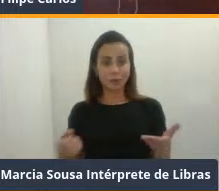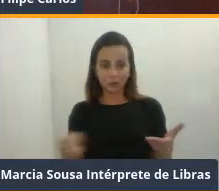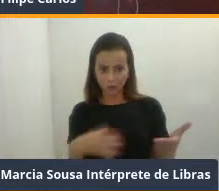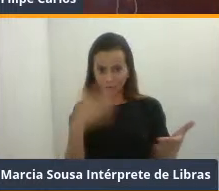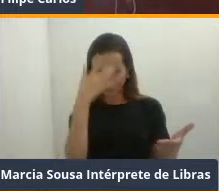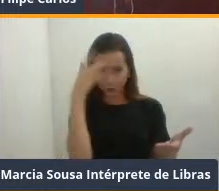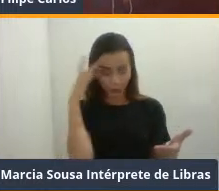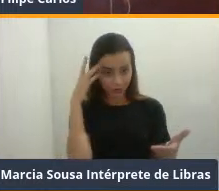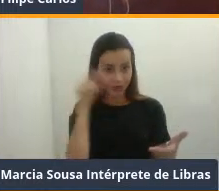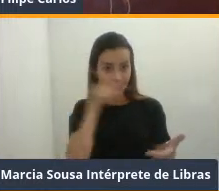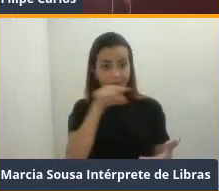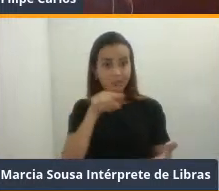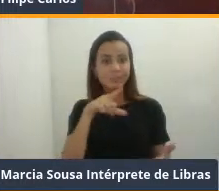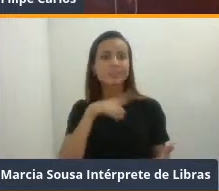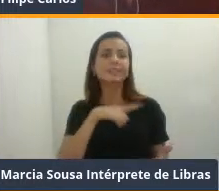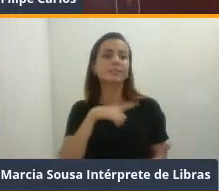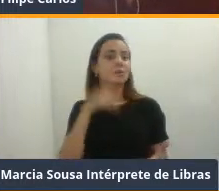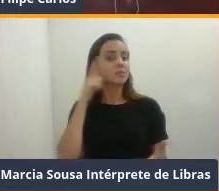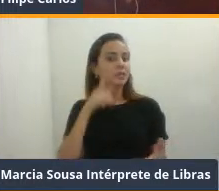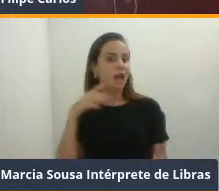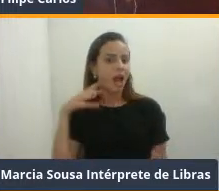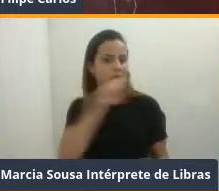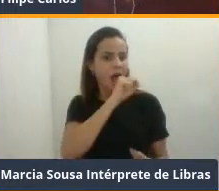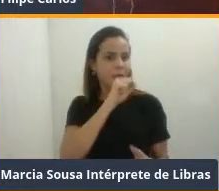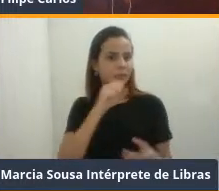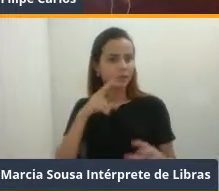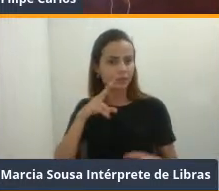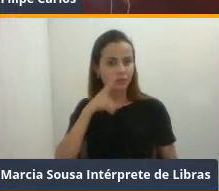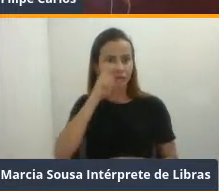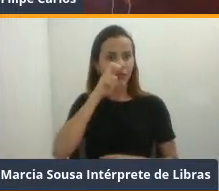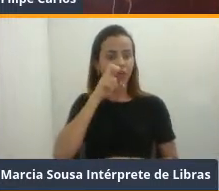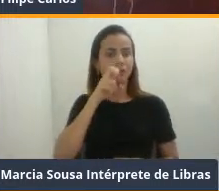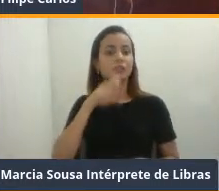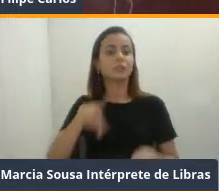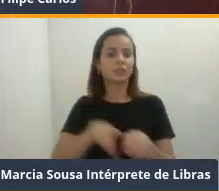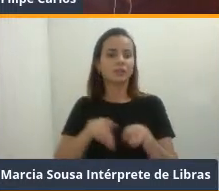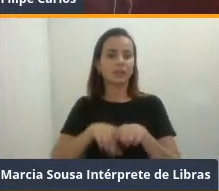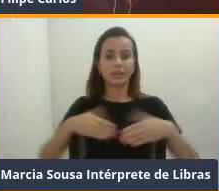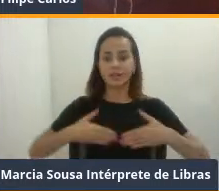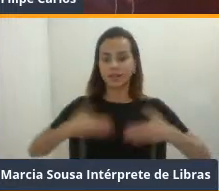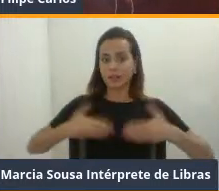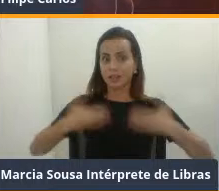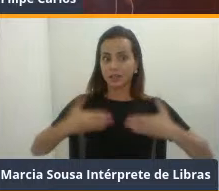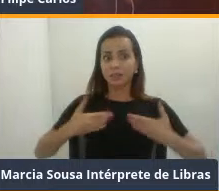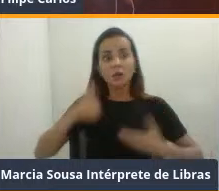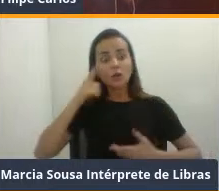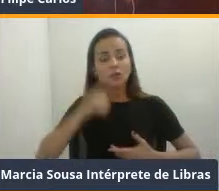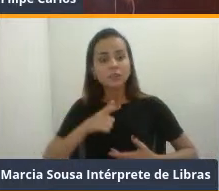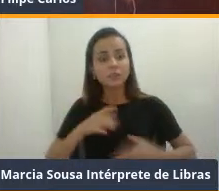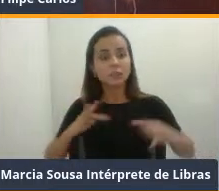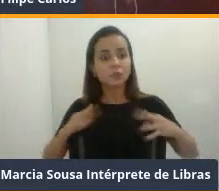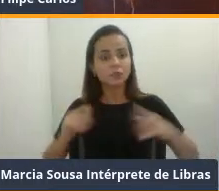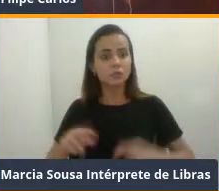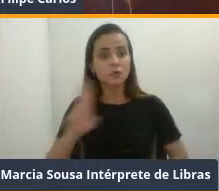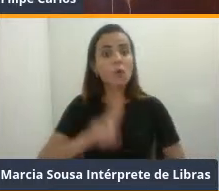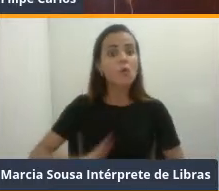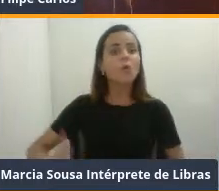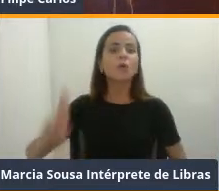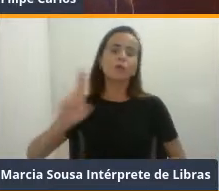você seja uma pessoa mais rápida, uma pessoa mais forte, uma pessoa mais disposta, para que você consiga utilizar tudo isso aí